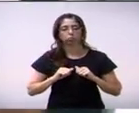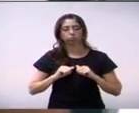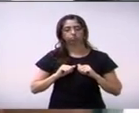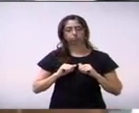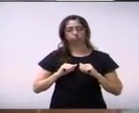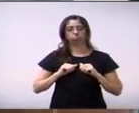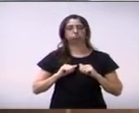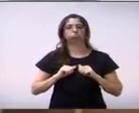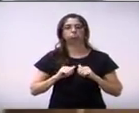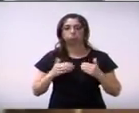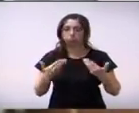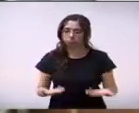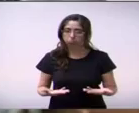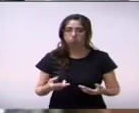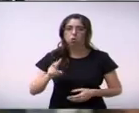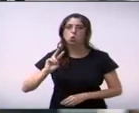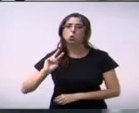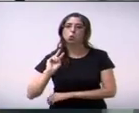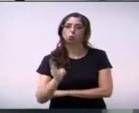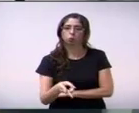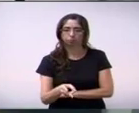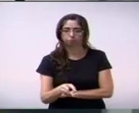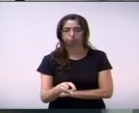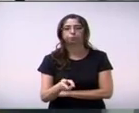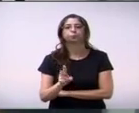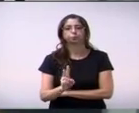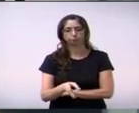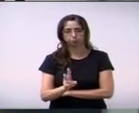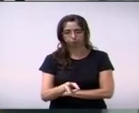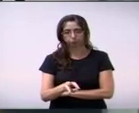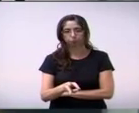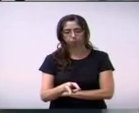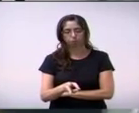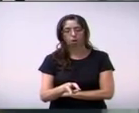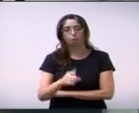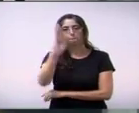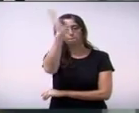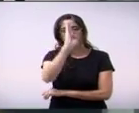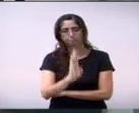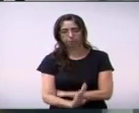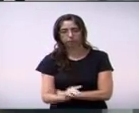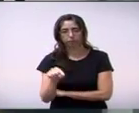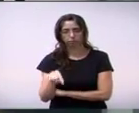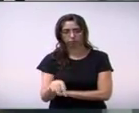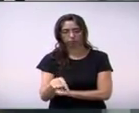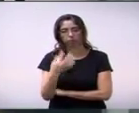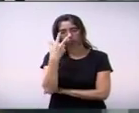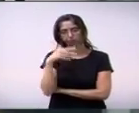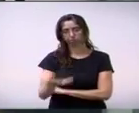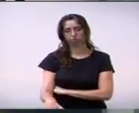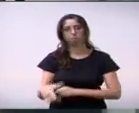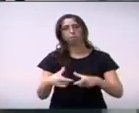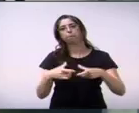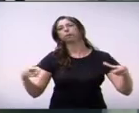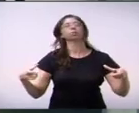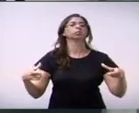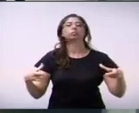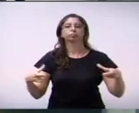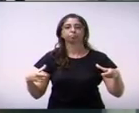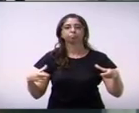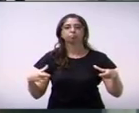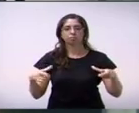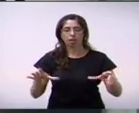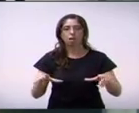atinge quase 2 milhões de brasileiro. Em crianças, autismo é mais comum que o câncer,